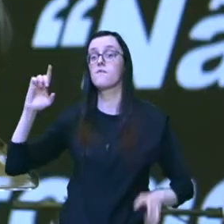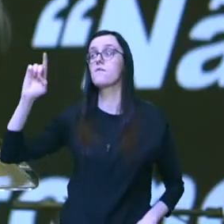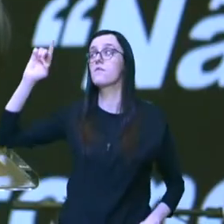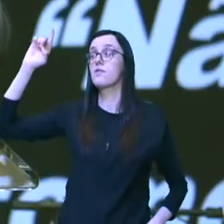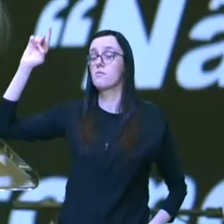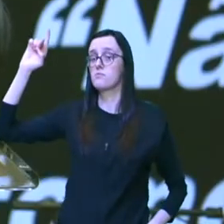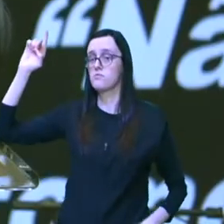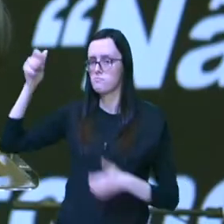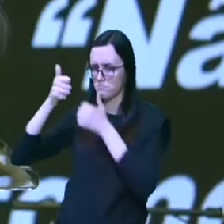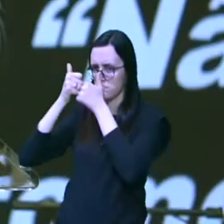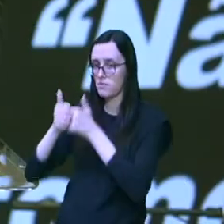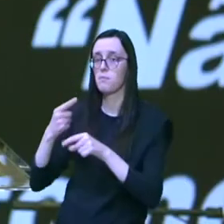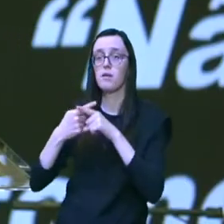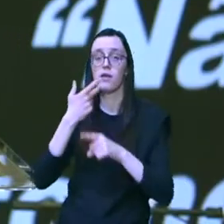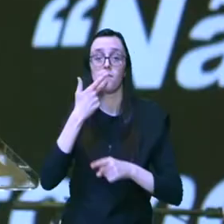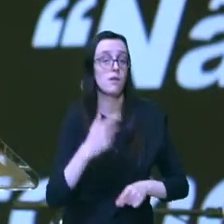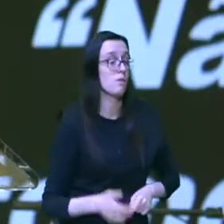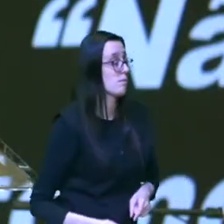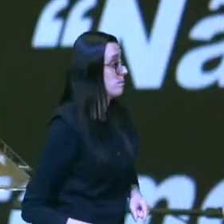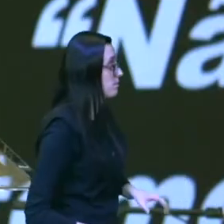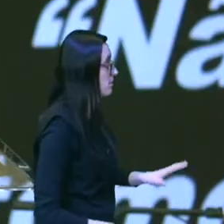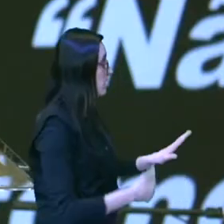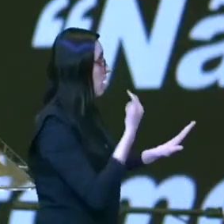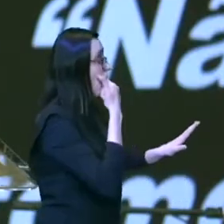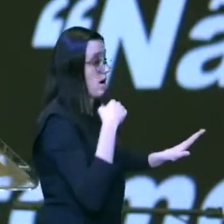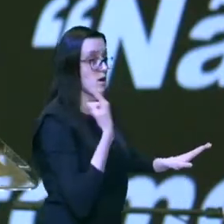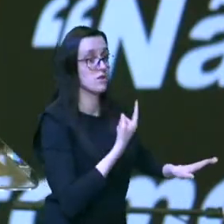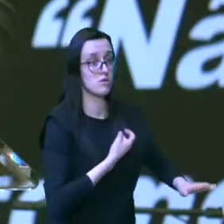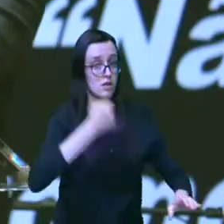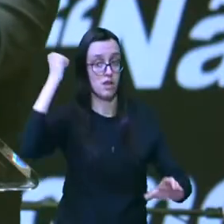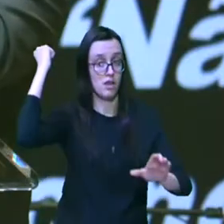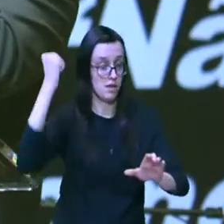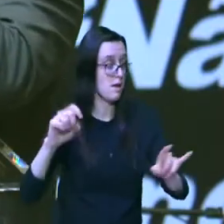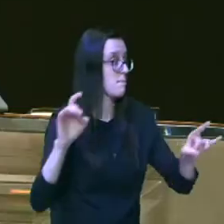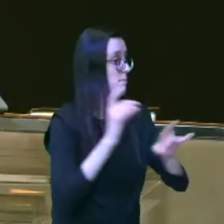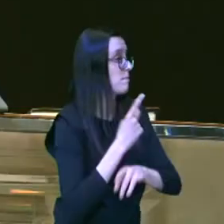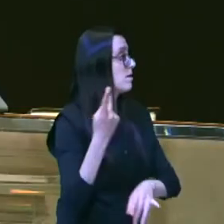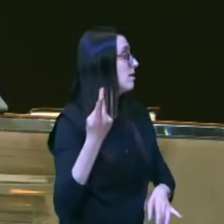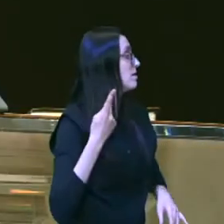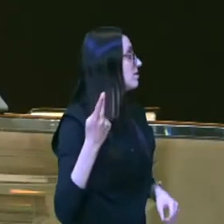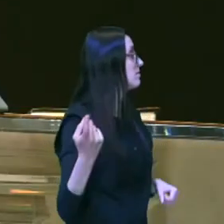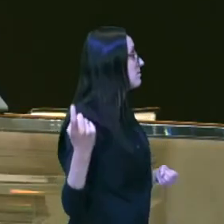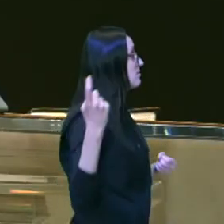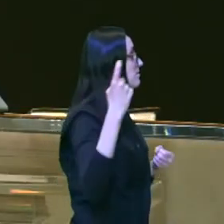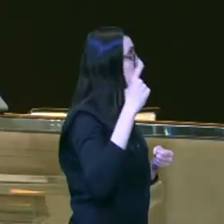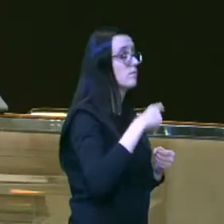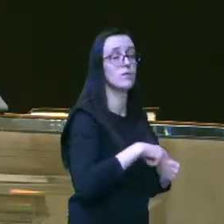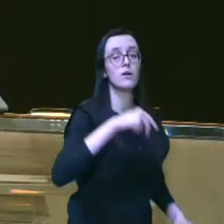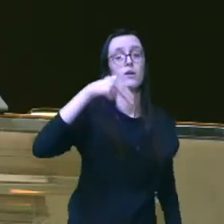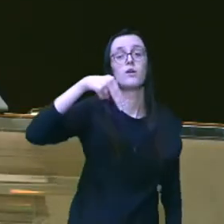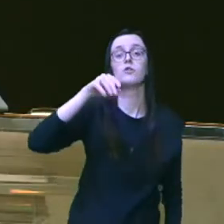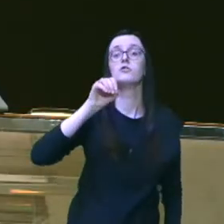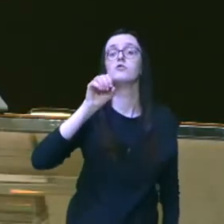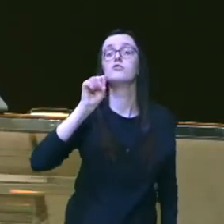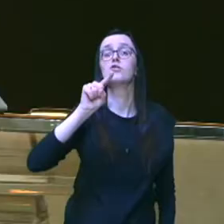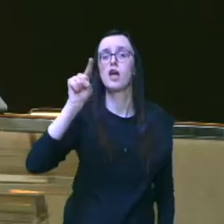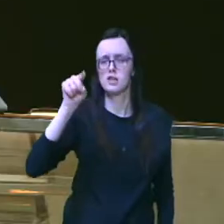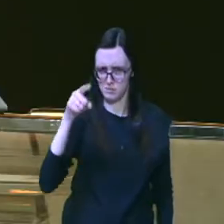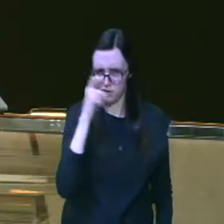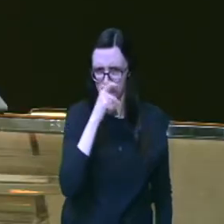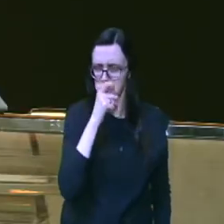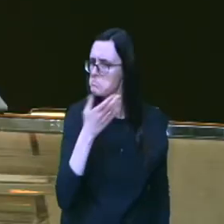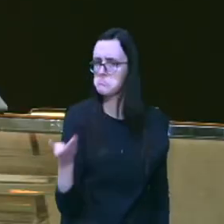porque ele falou assim nós iremos sacrificar e nós voltaremos Abraão não estava mentindo ali